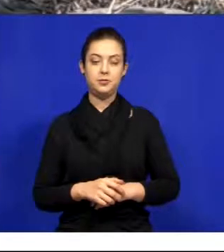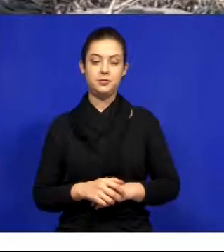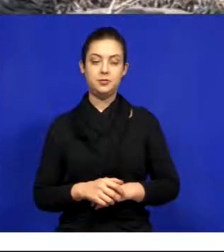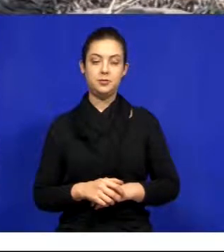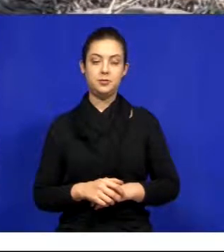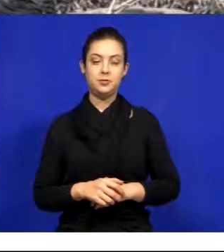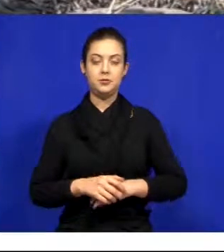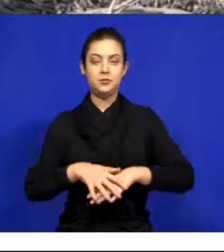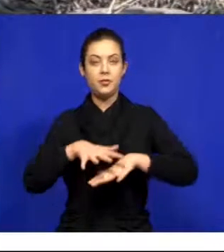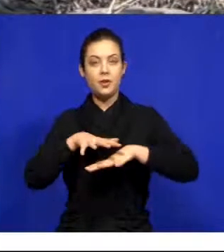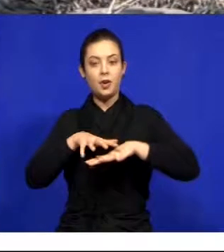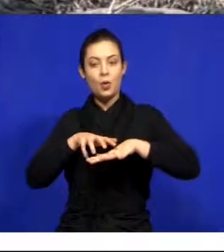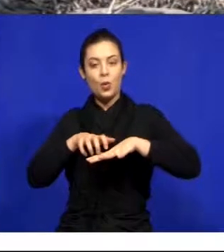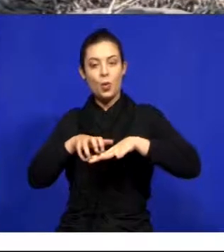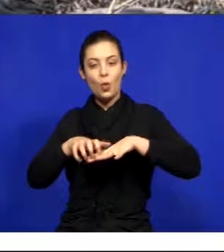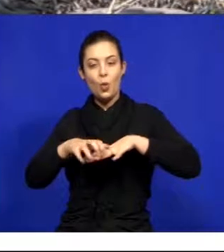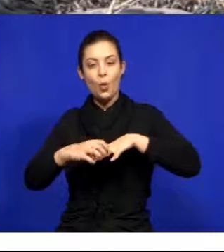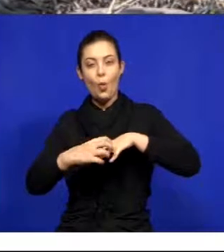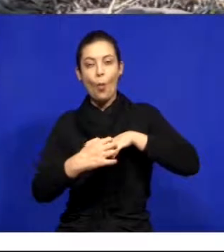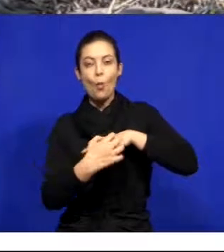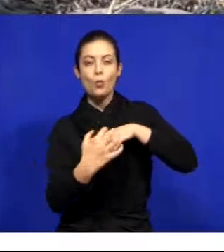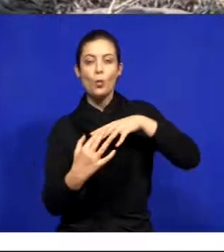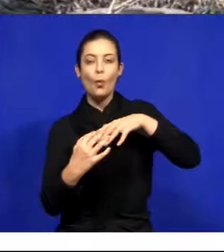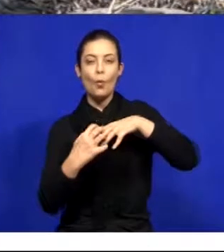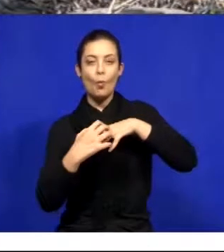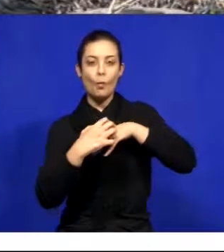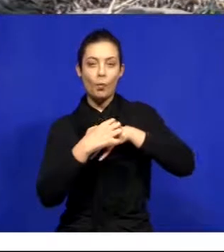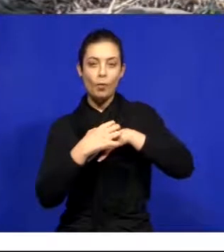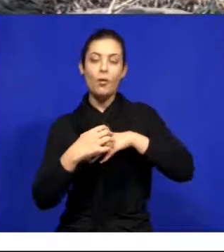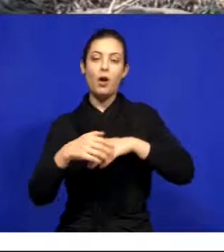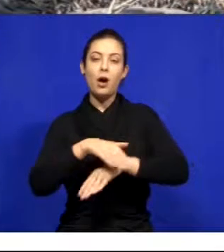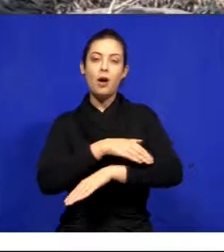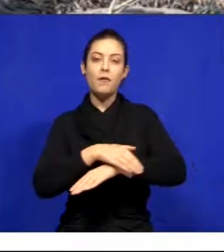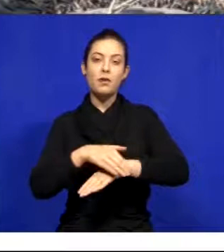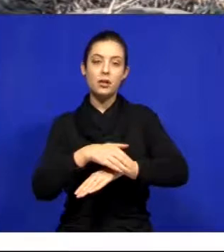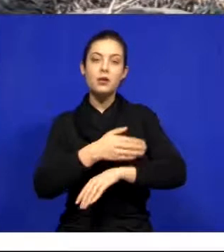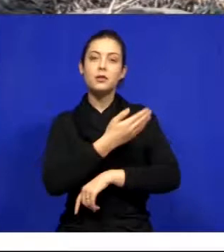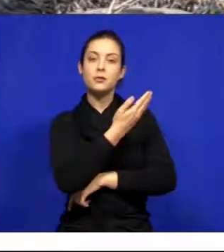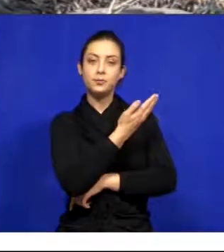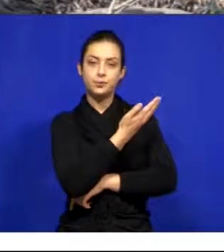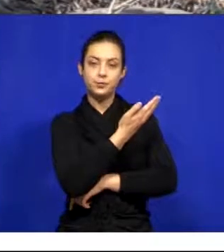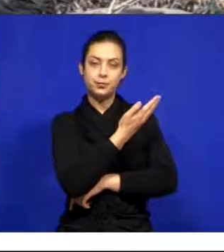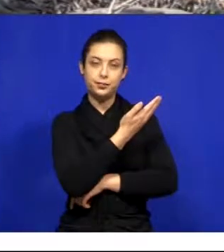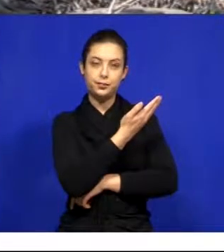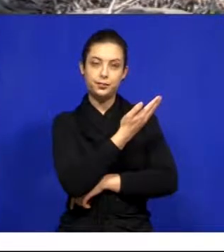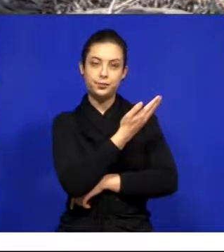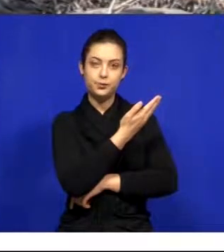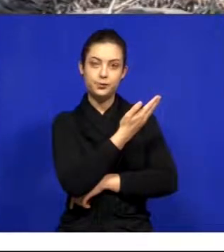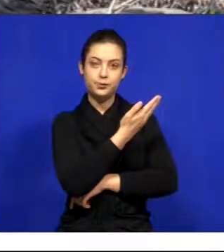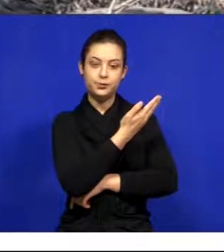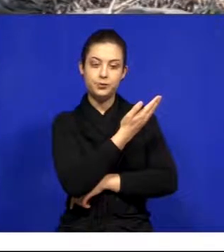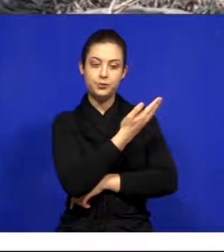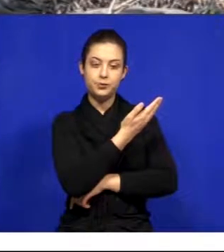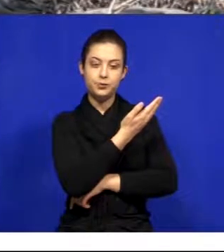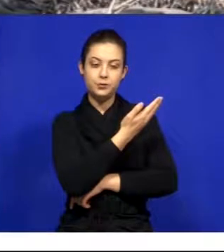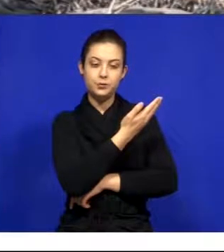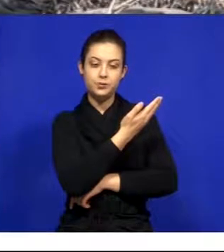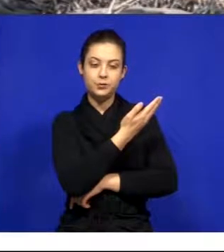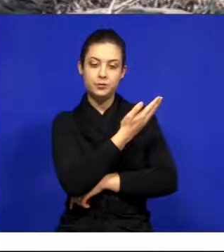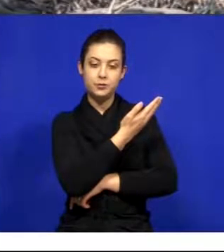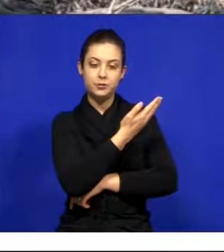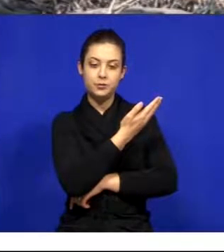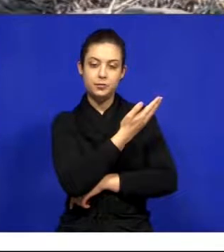Erosão no Rio Paraíba, na Avenida Major Acácio Ferreira, bairro